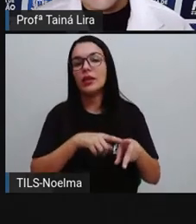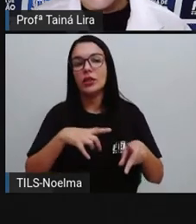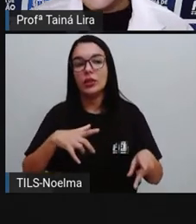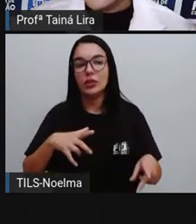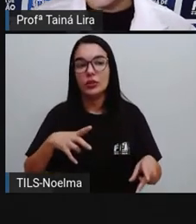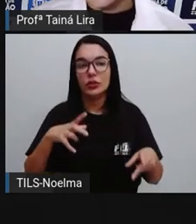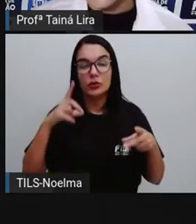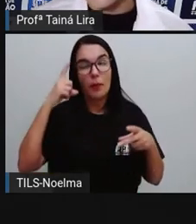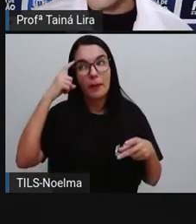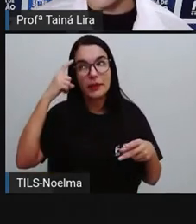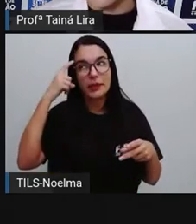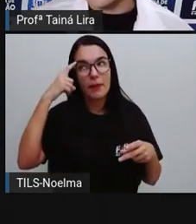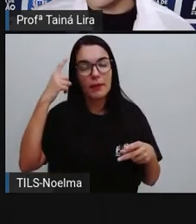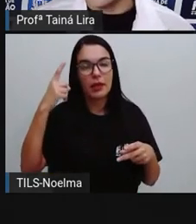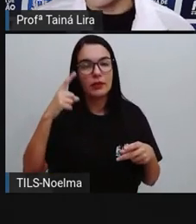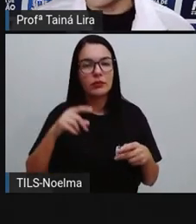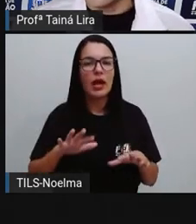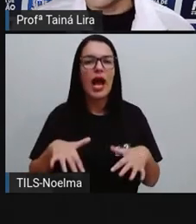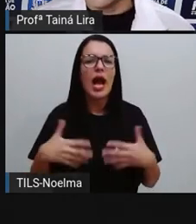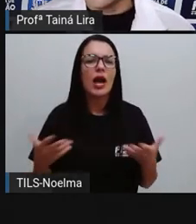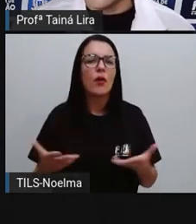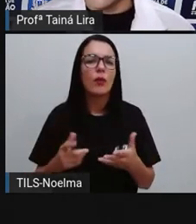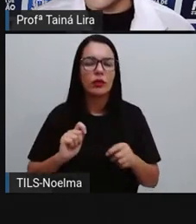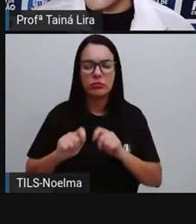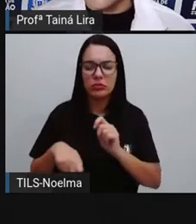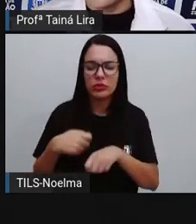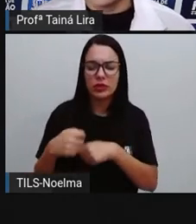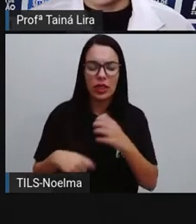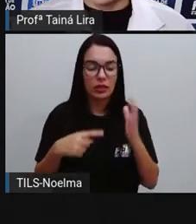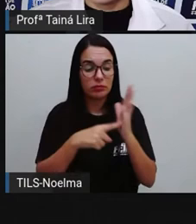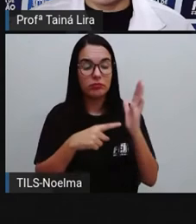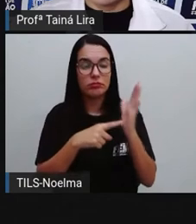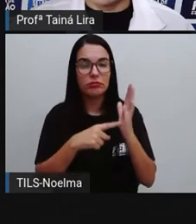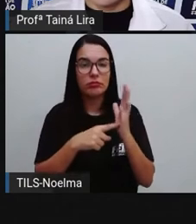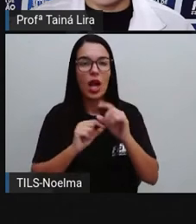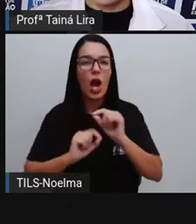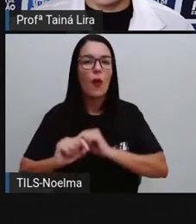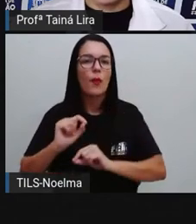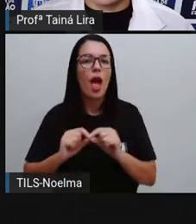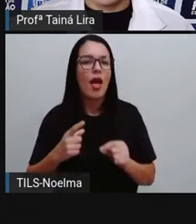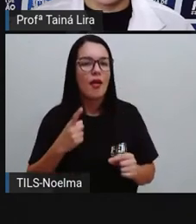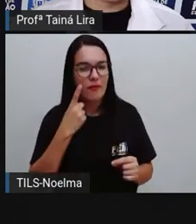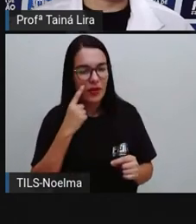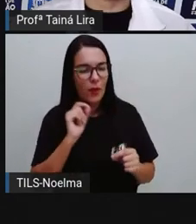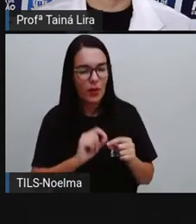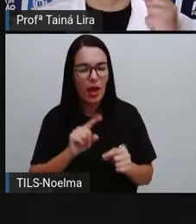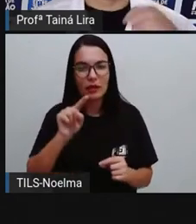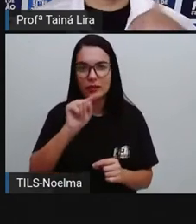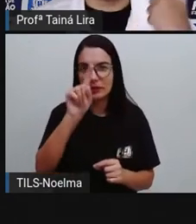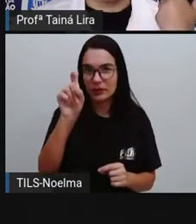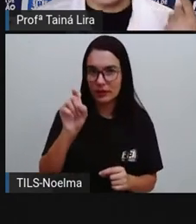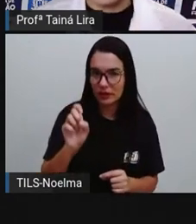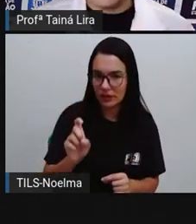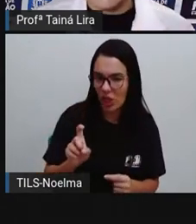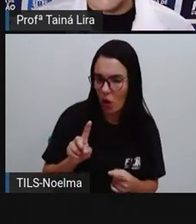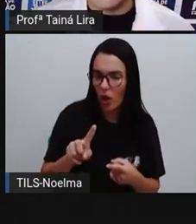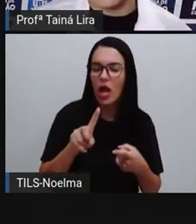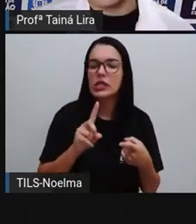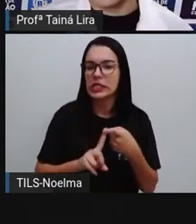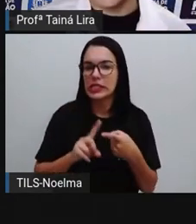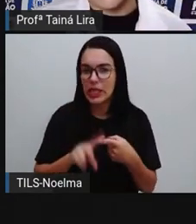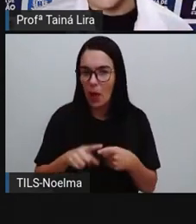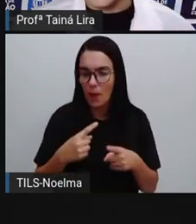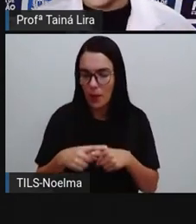aqui. E os sinais de pontuação. Então, olha lá. A gente viu, ó, interrogação que Denise fez uma